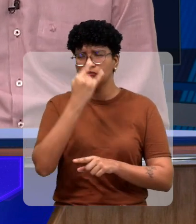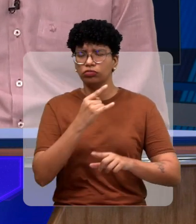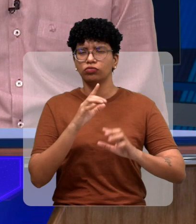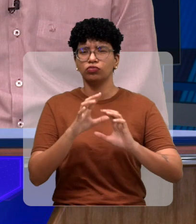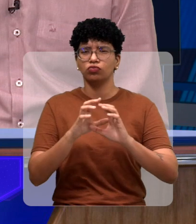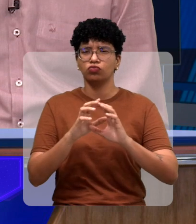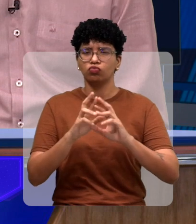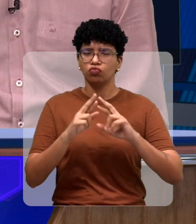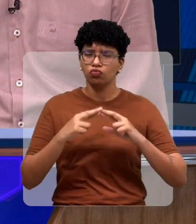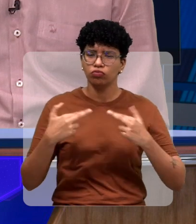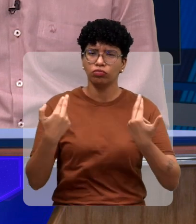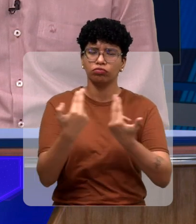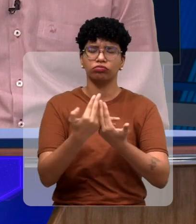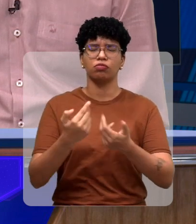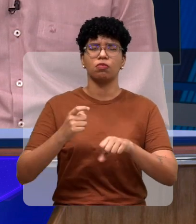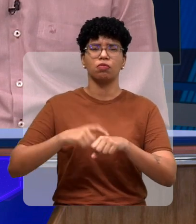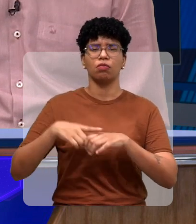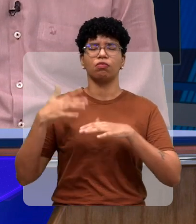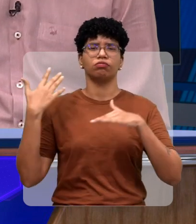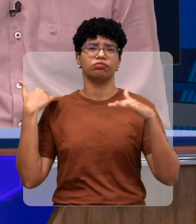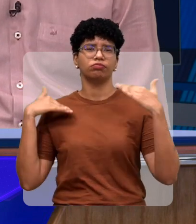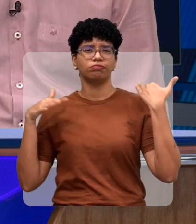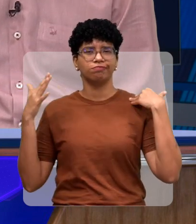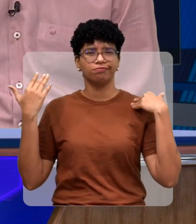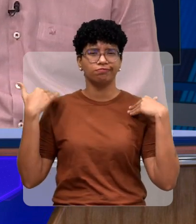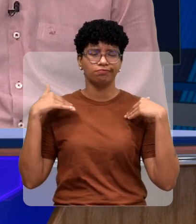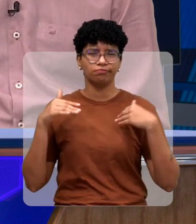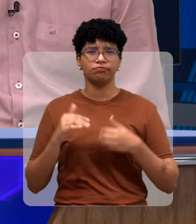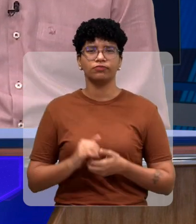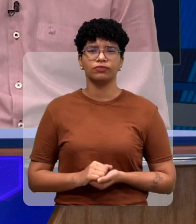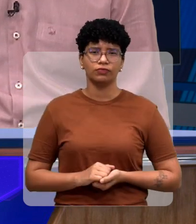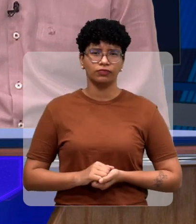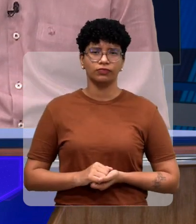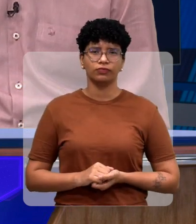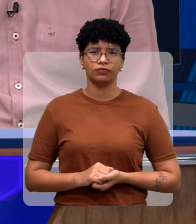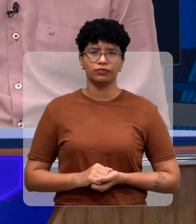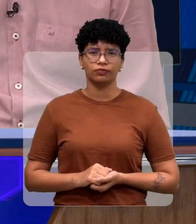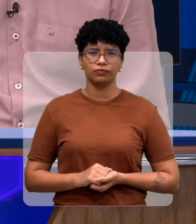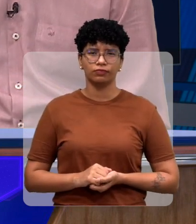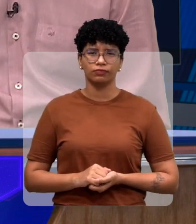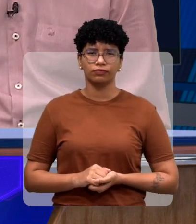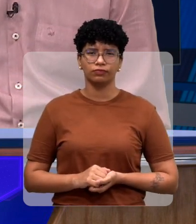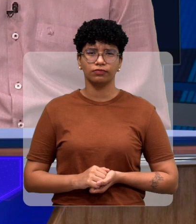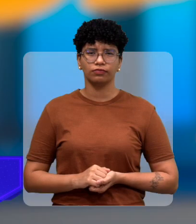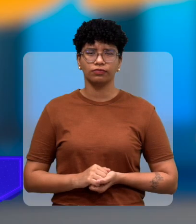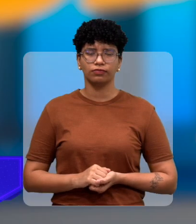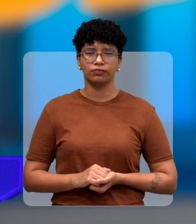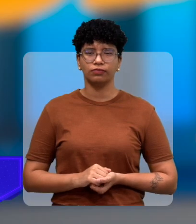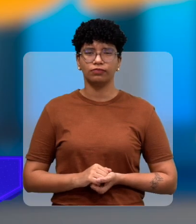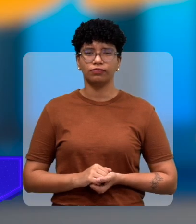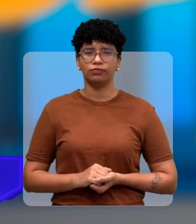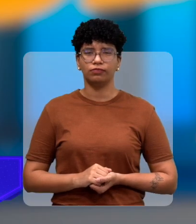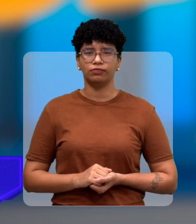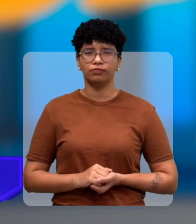reunidas em um momento de lazer é uma é uma atitude muito